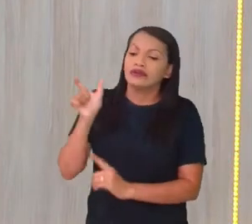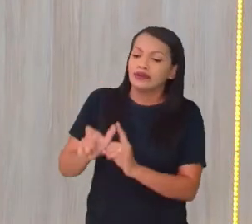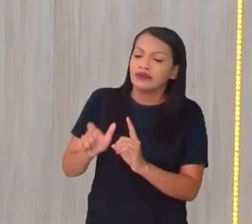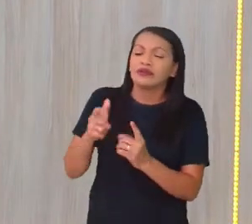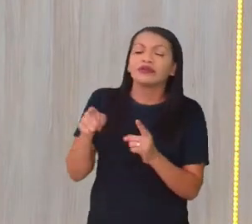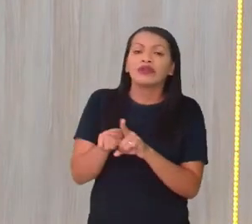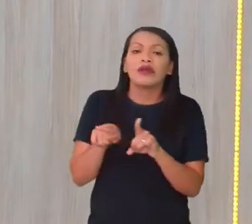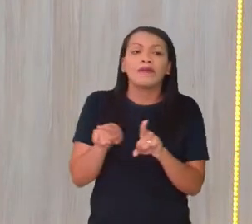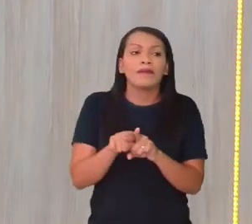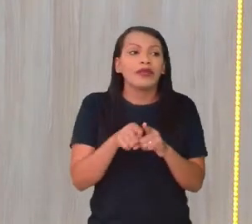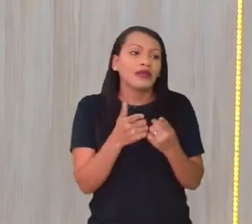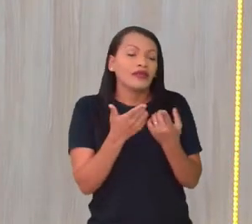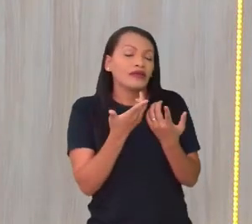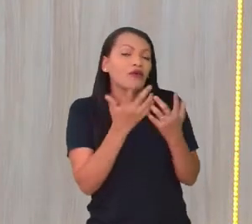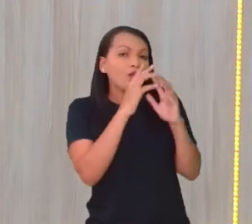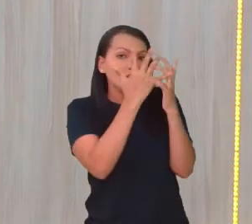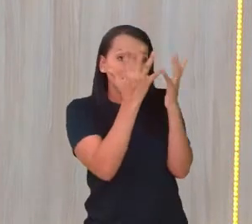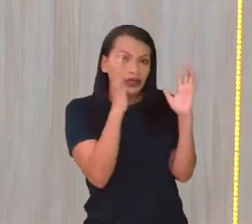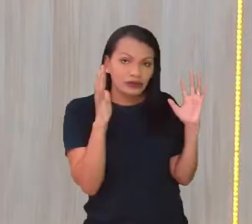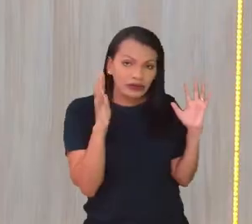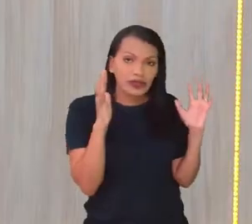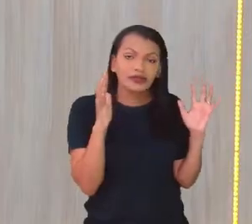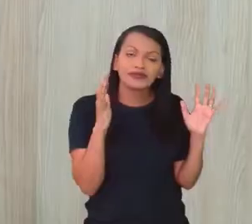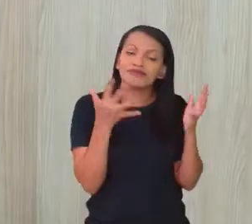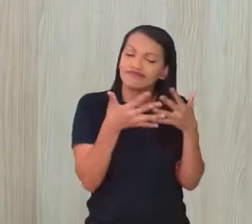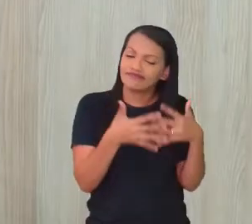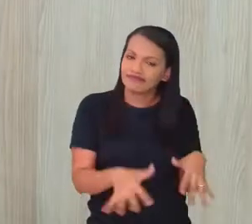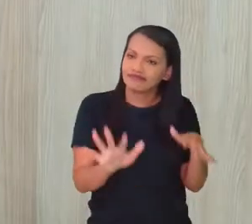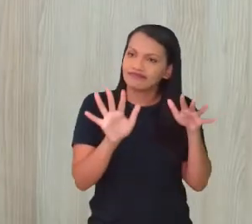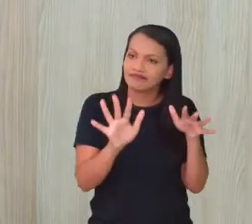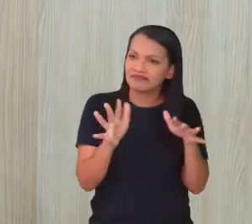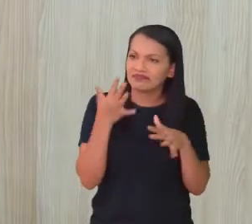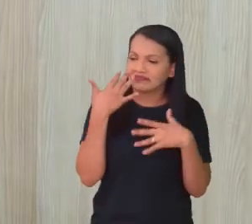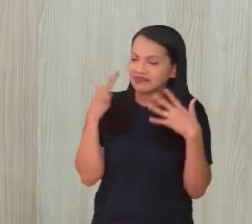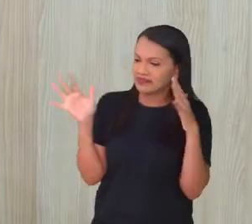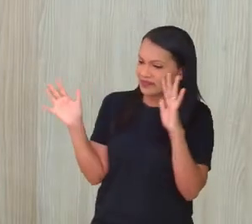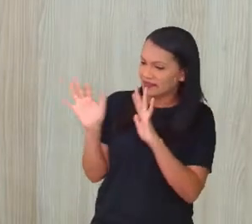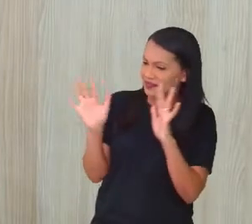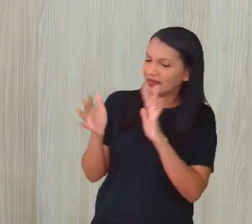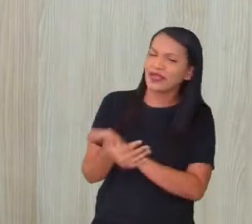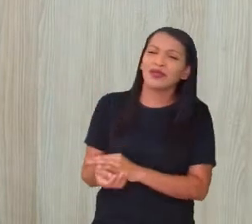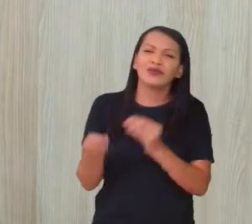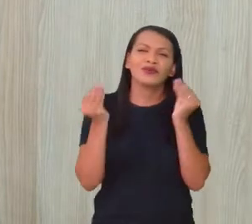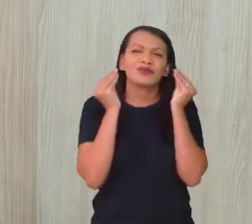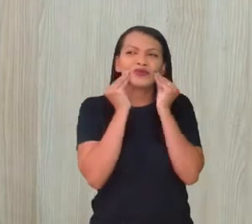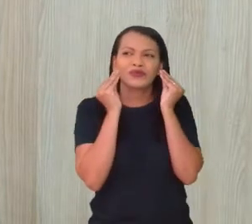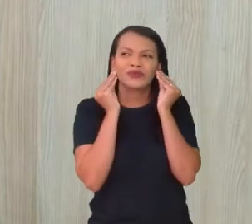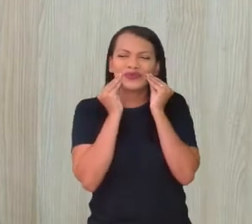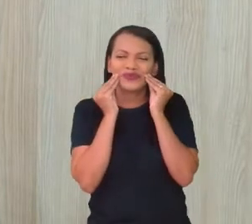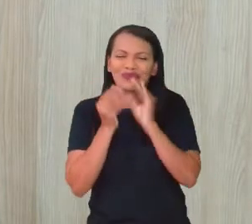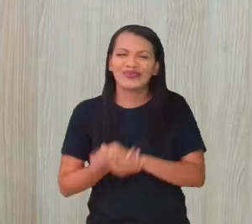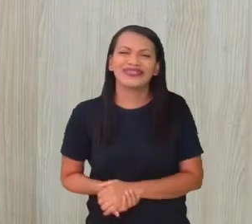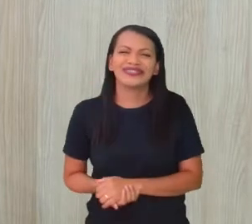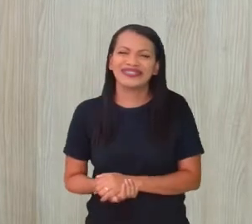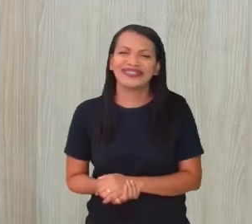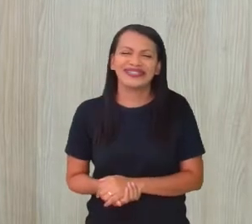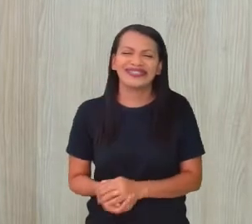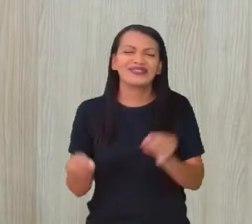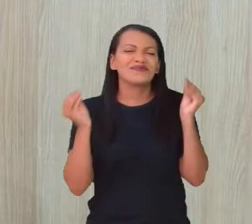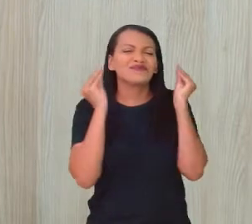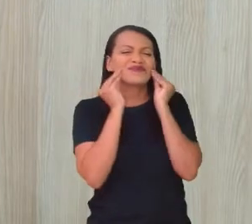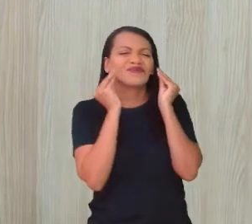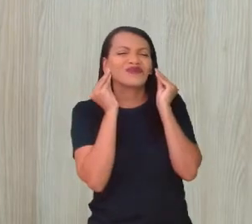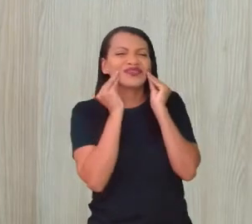natureza. professora Vanessa, vai se despedir, professora Vanessa, vai, se despiça que já ficou azul aqui, se despiça, essa palavra nem existe. beijo, minha